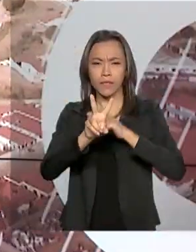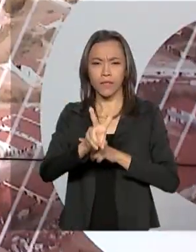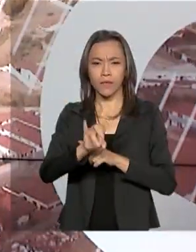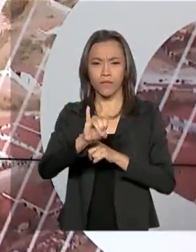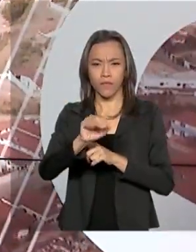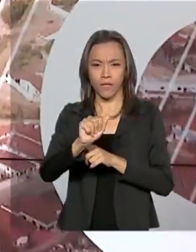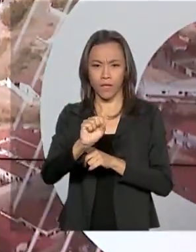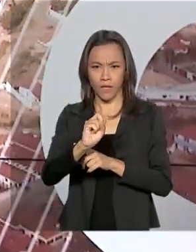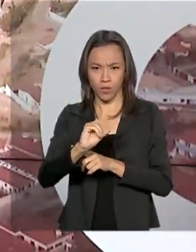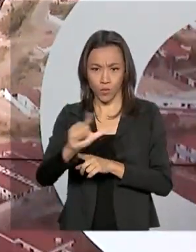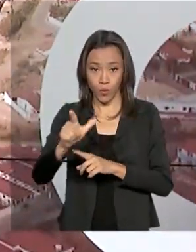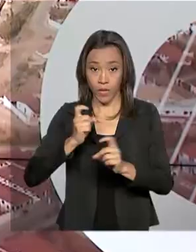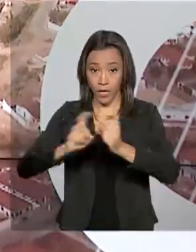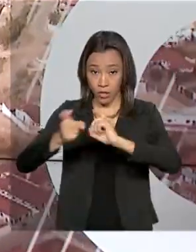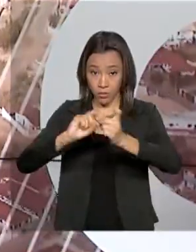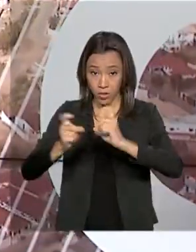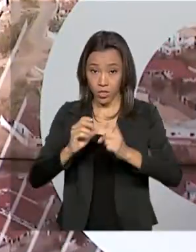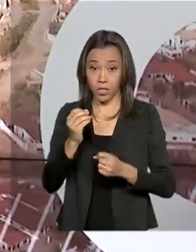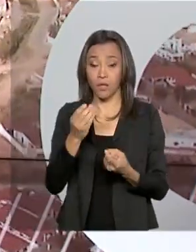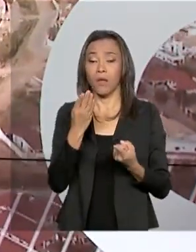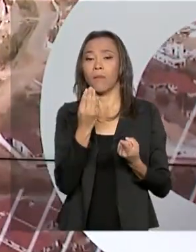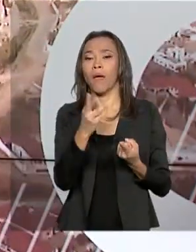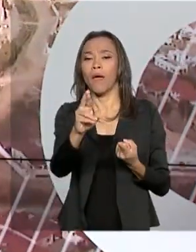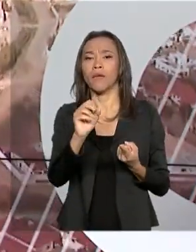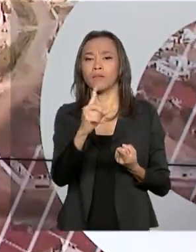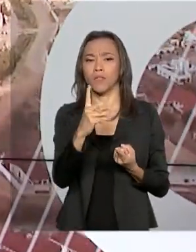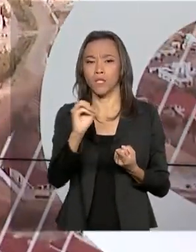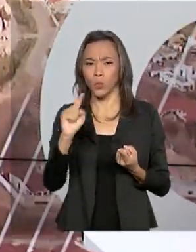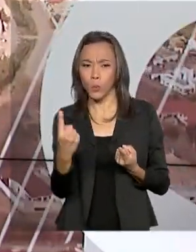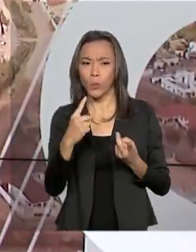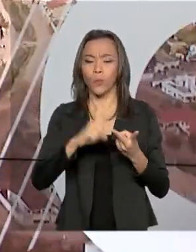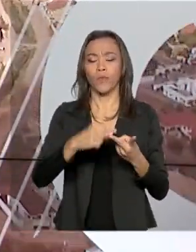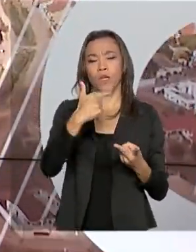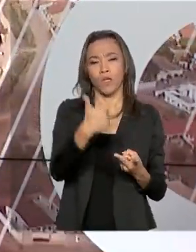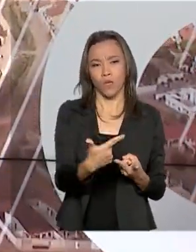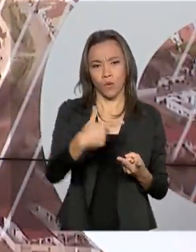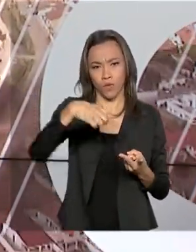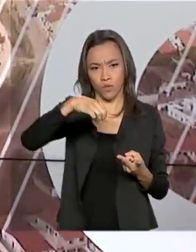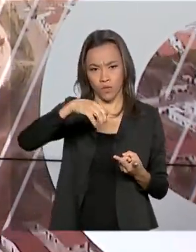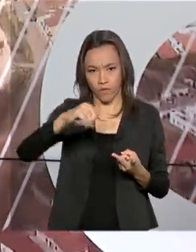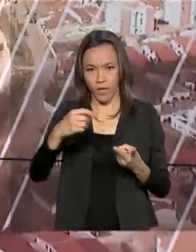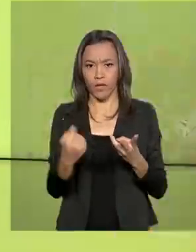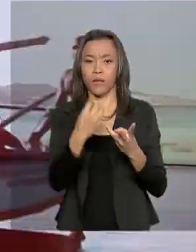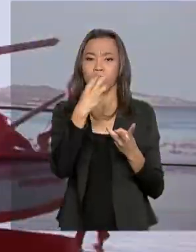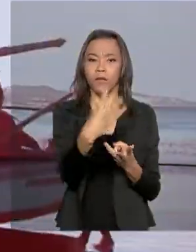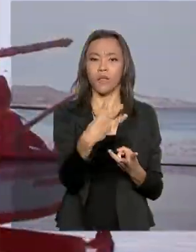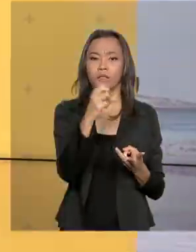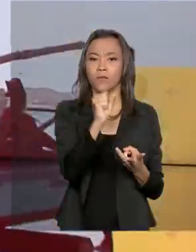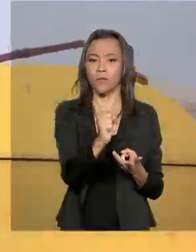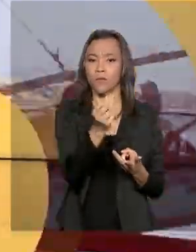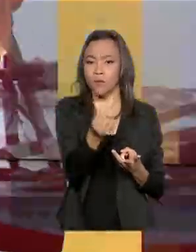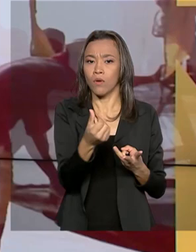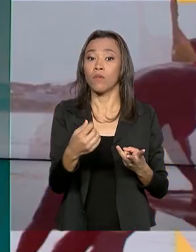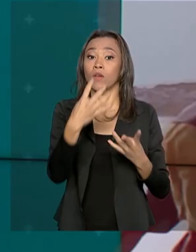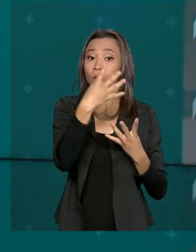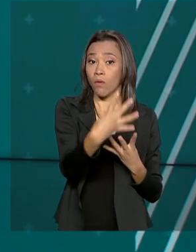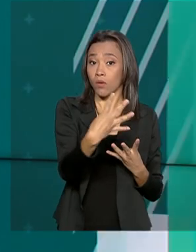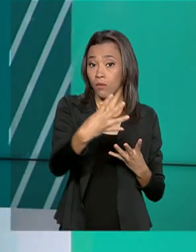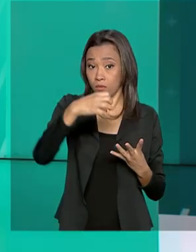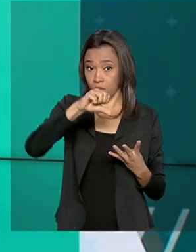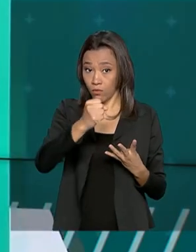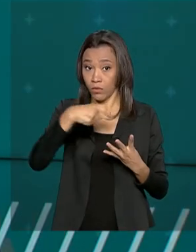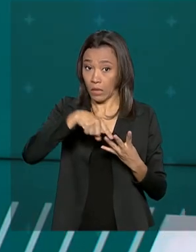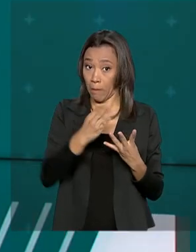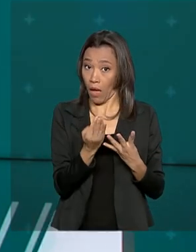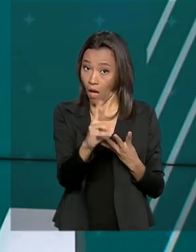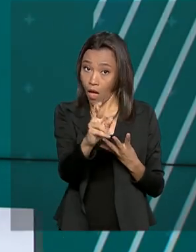trechos das rodovias BR-101, 290, 386 e 448 no Estado, somam quase